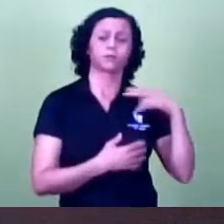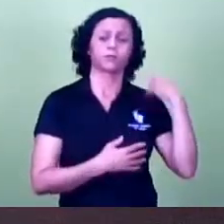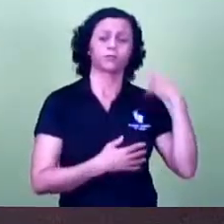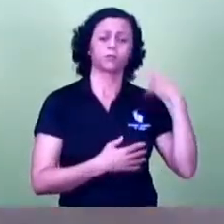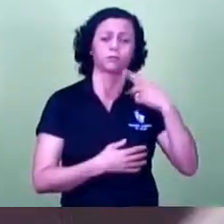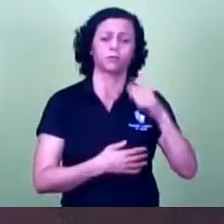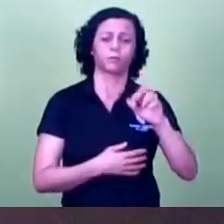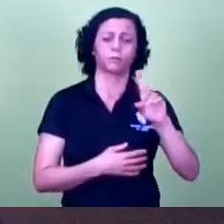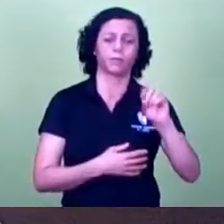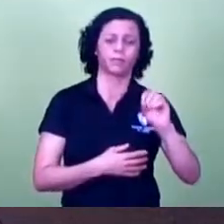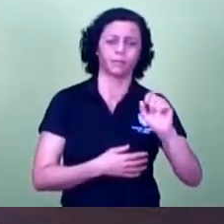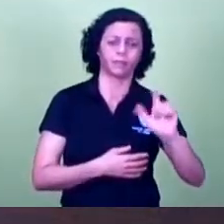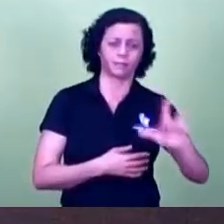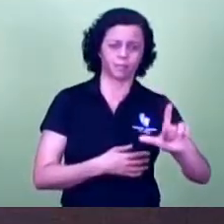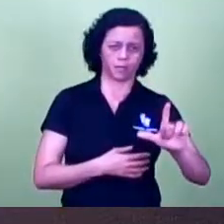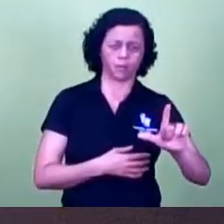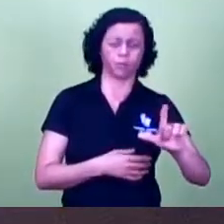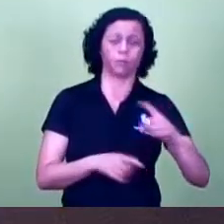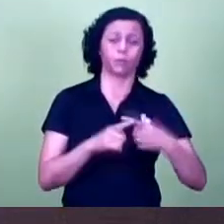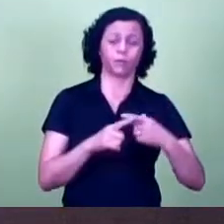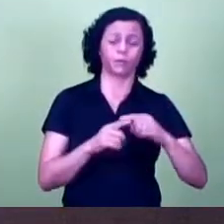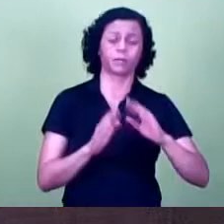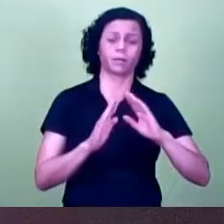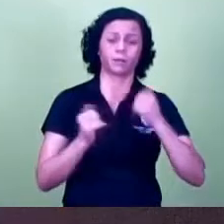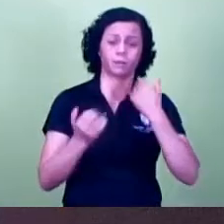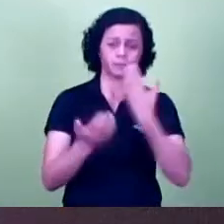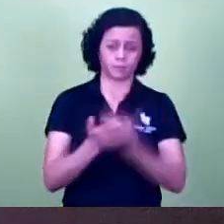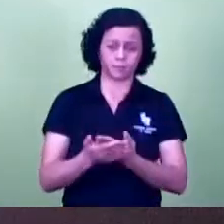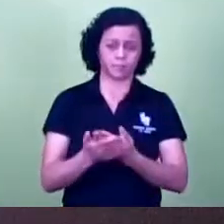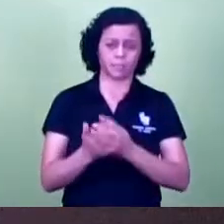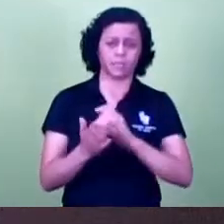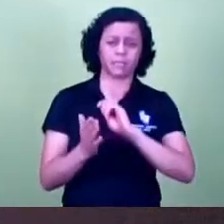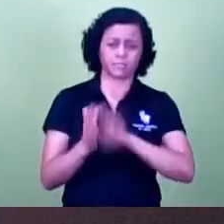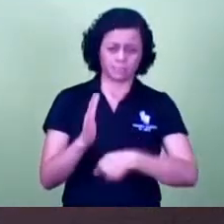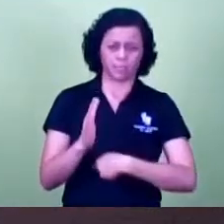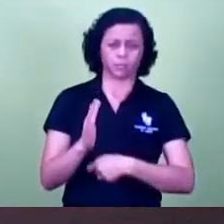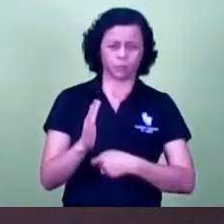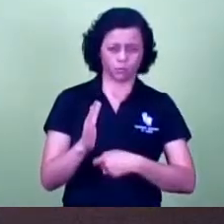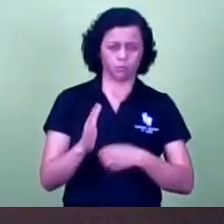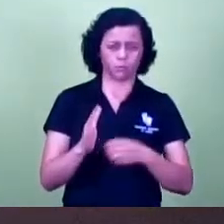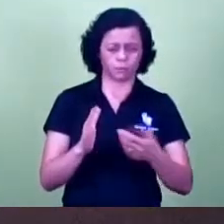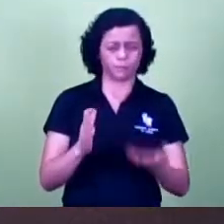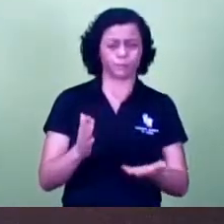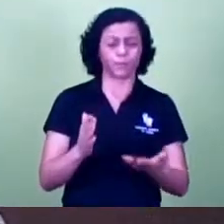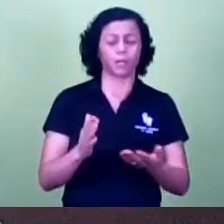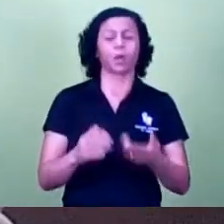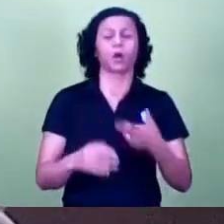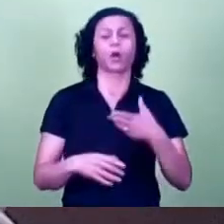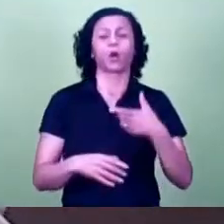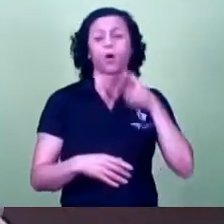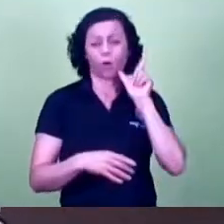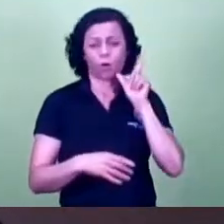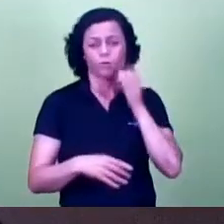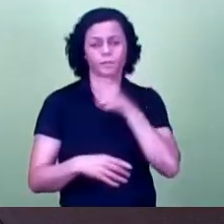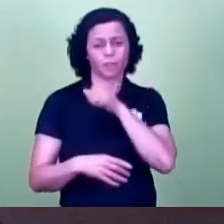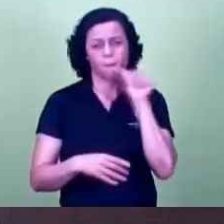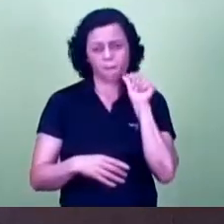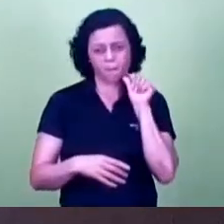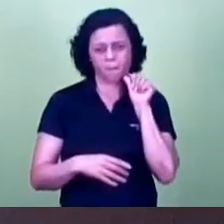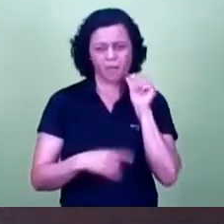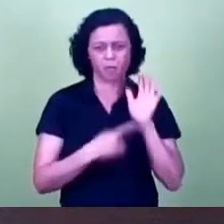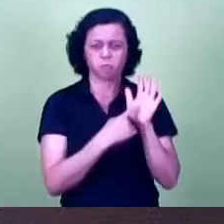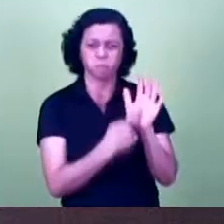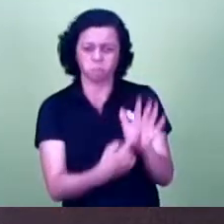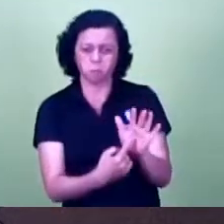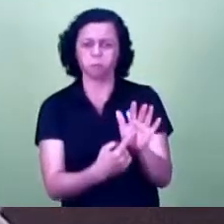requerimento. Ontem, o Melo trouxe aqui com muita clareza a origem dessa empresa, a condição de uma